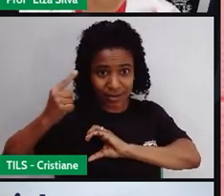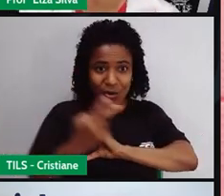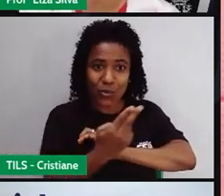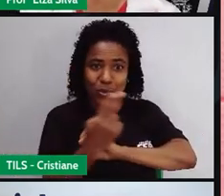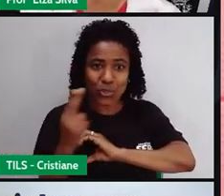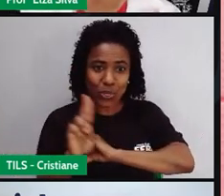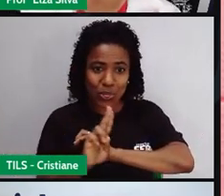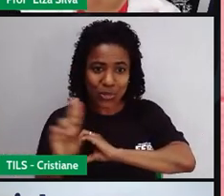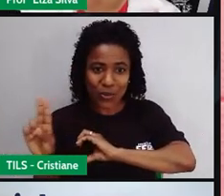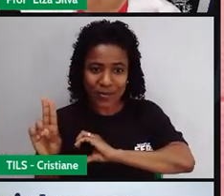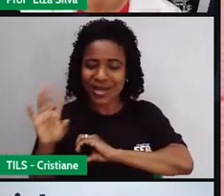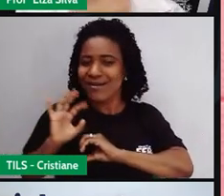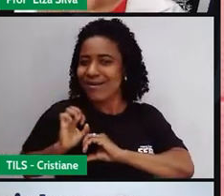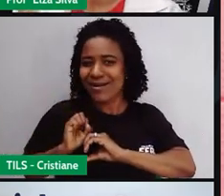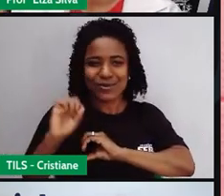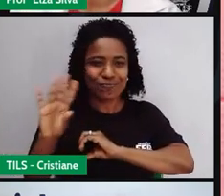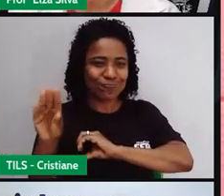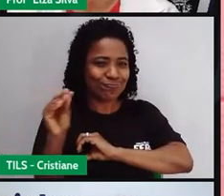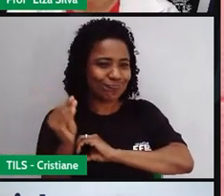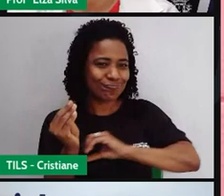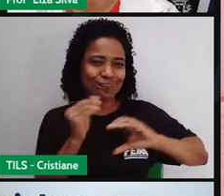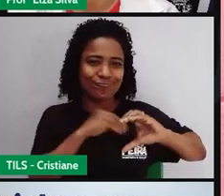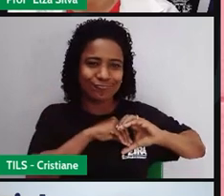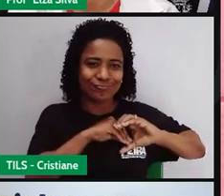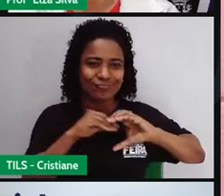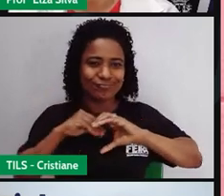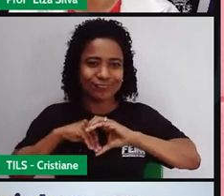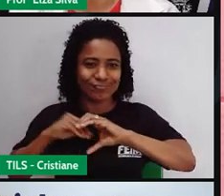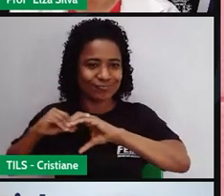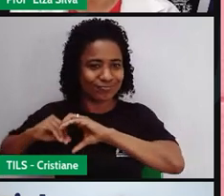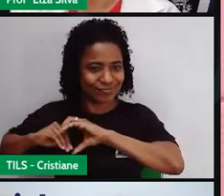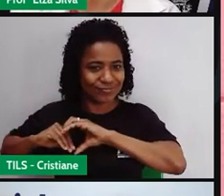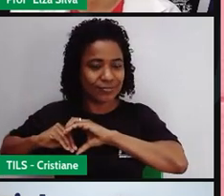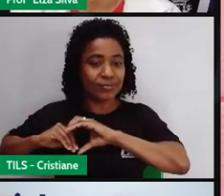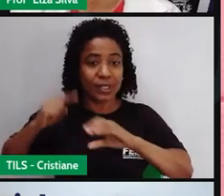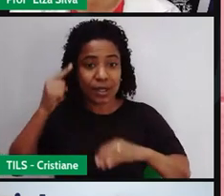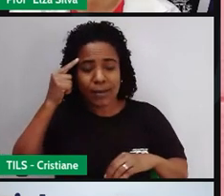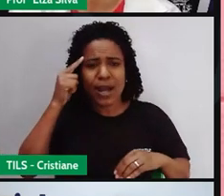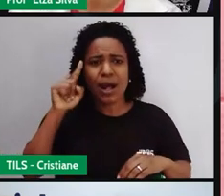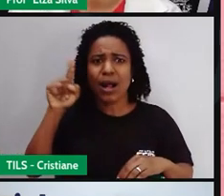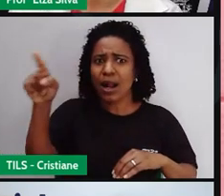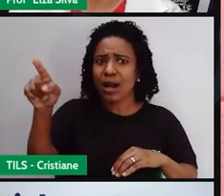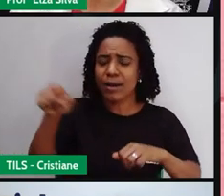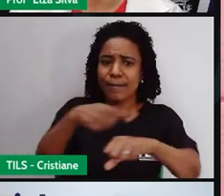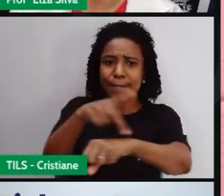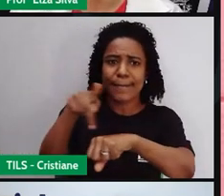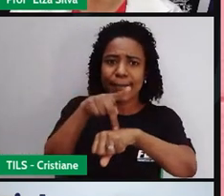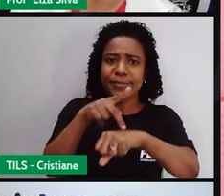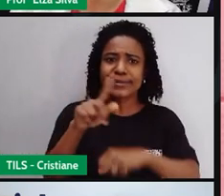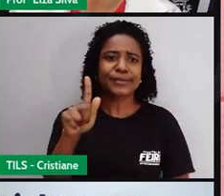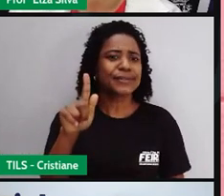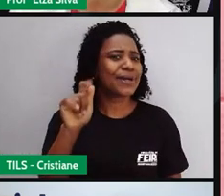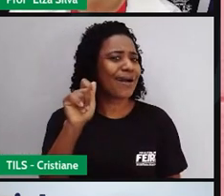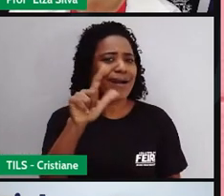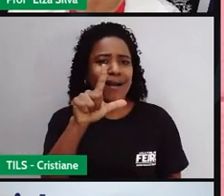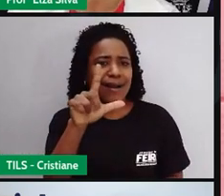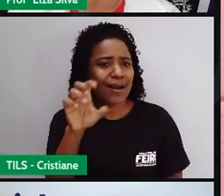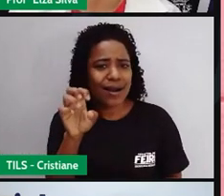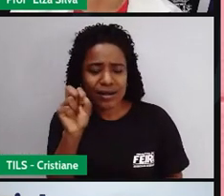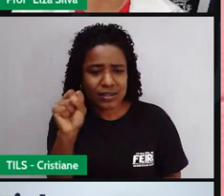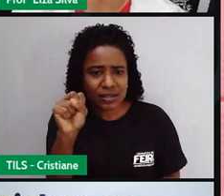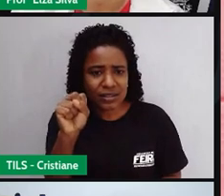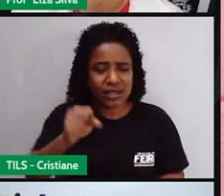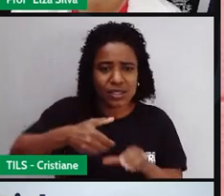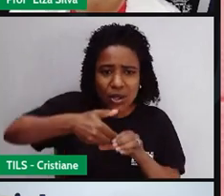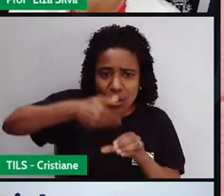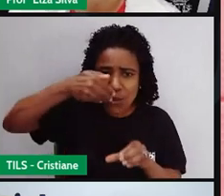camisa que a pessoa está vestida. No país de Gales, né, o que acontece lá? Eles têm essa colher que eles